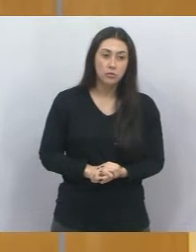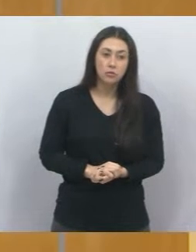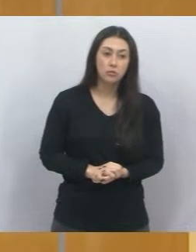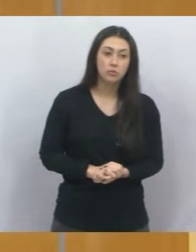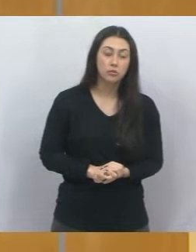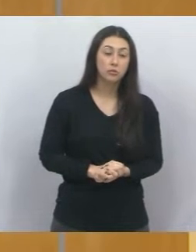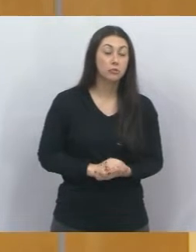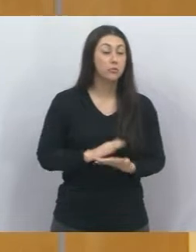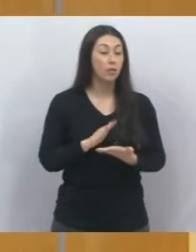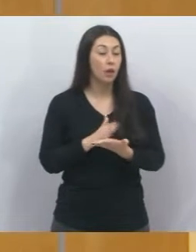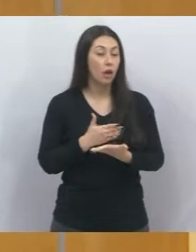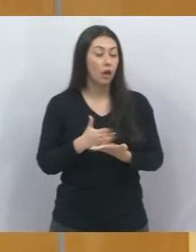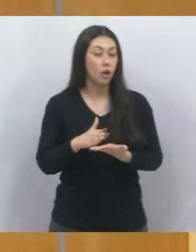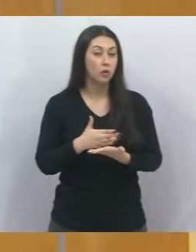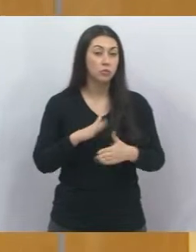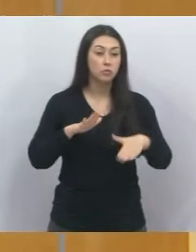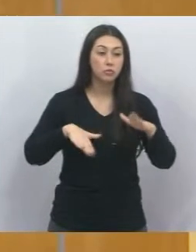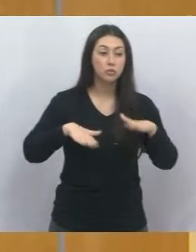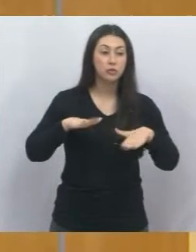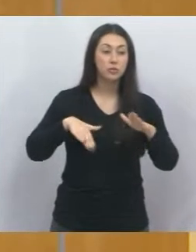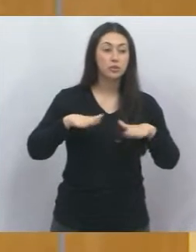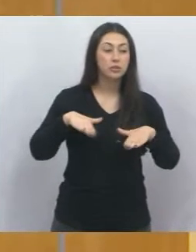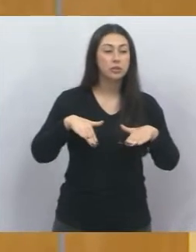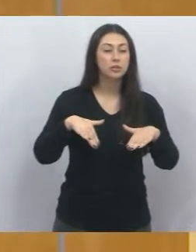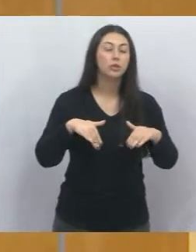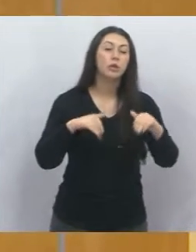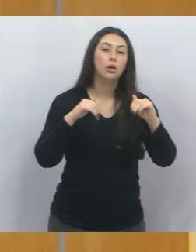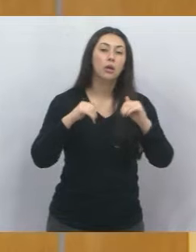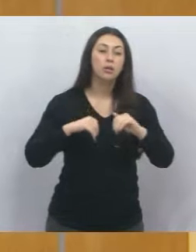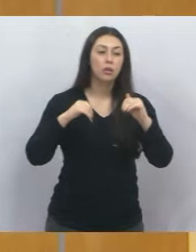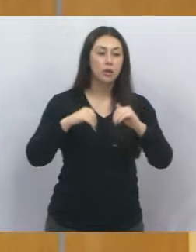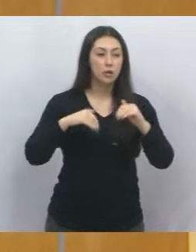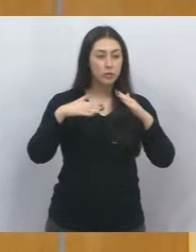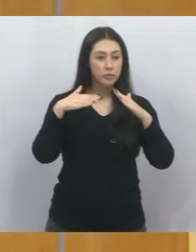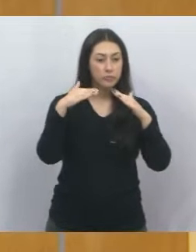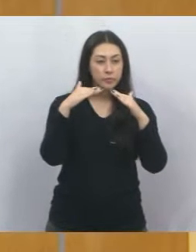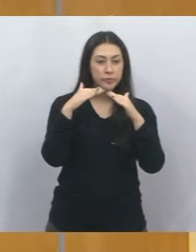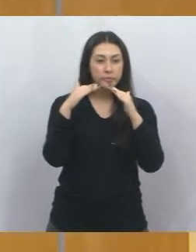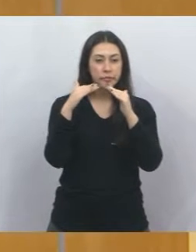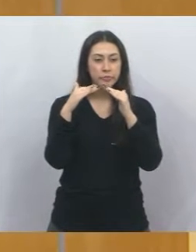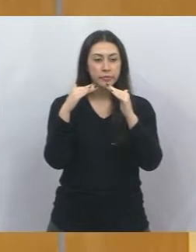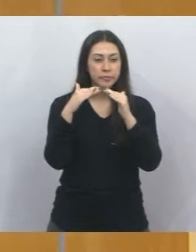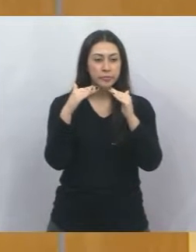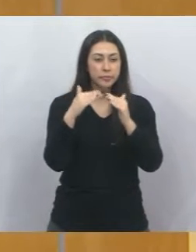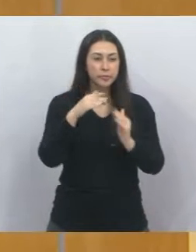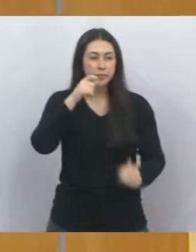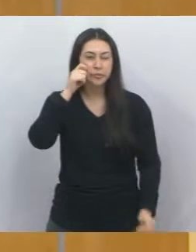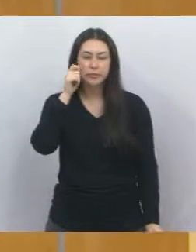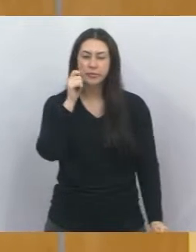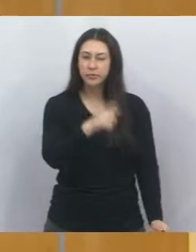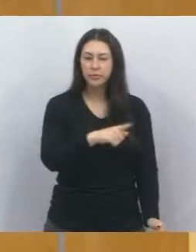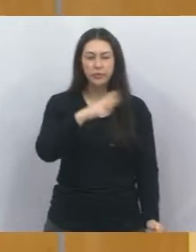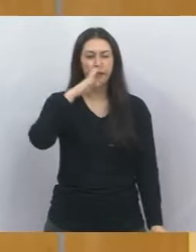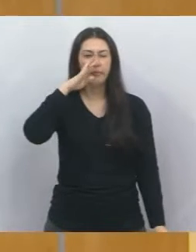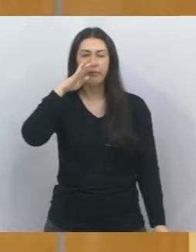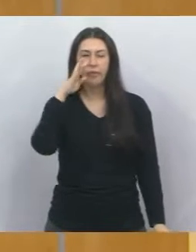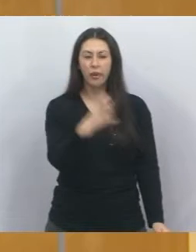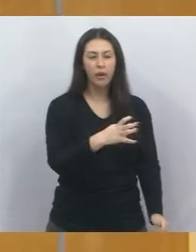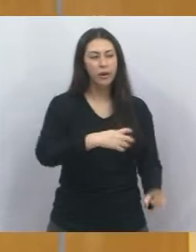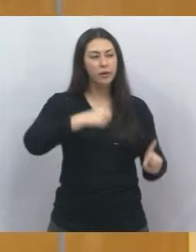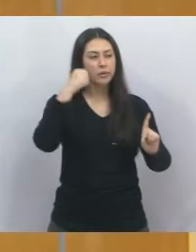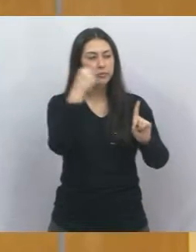Muitos deles, muitos vezes, dentro de casa, são criticados, julgados,